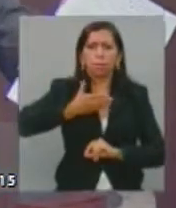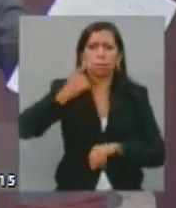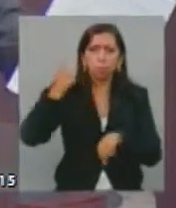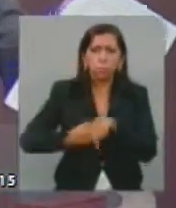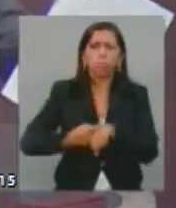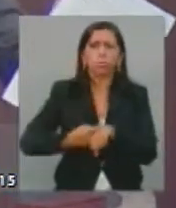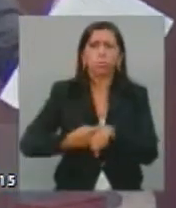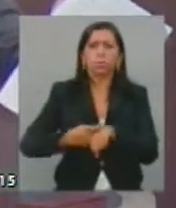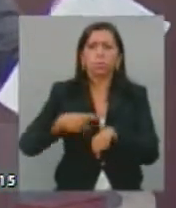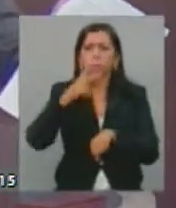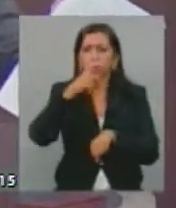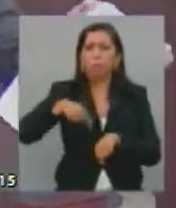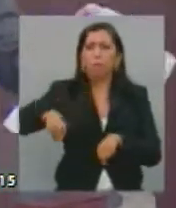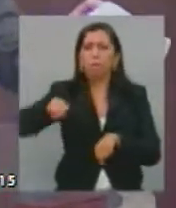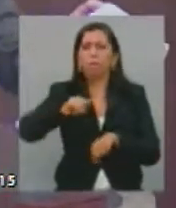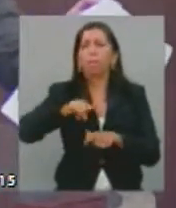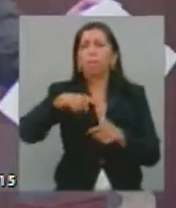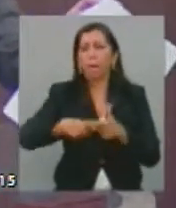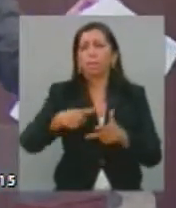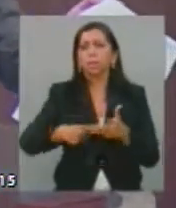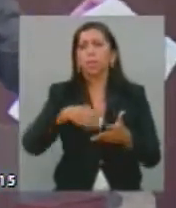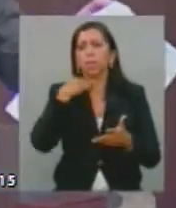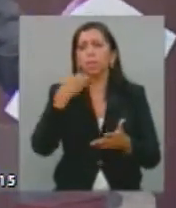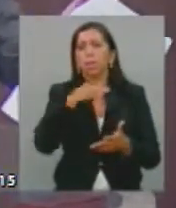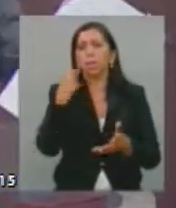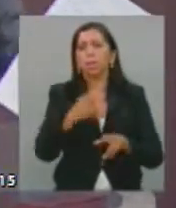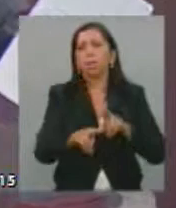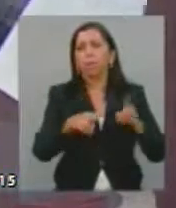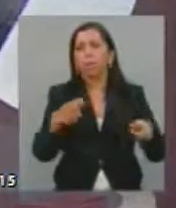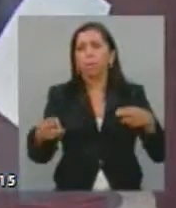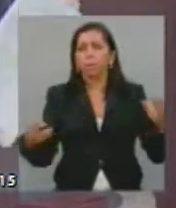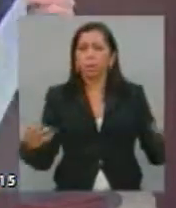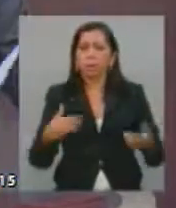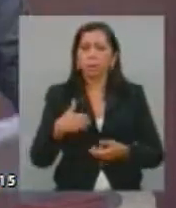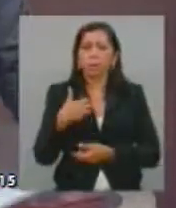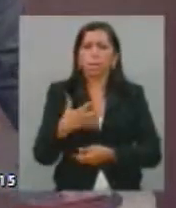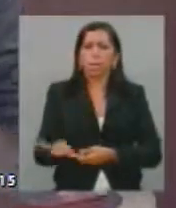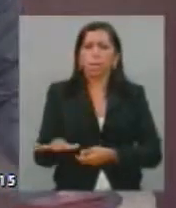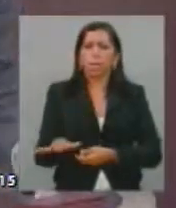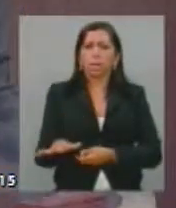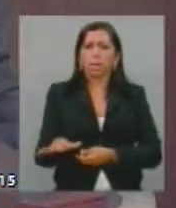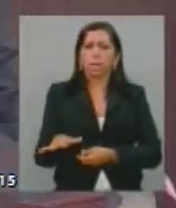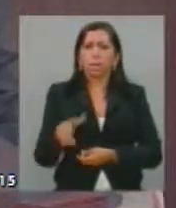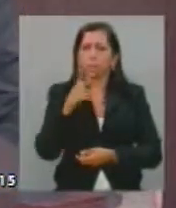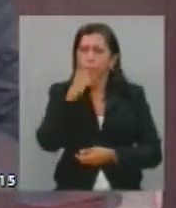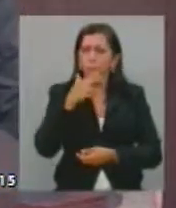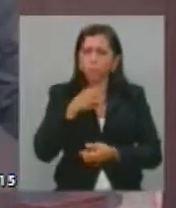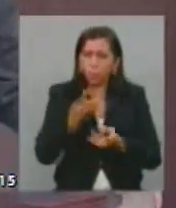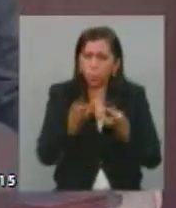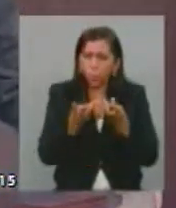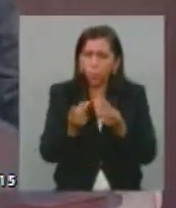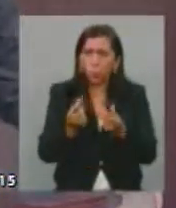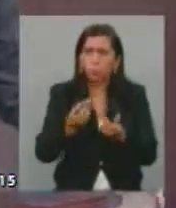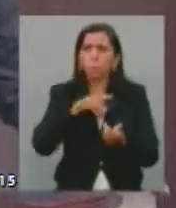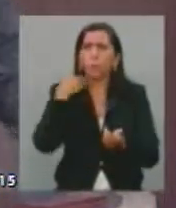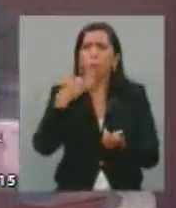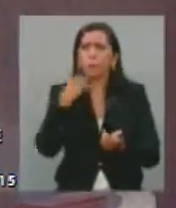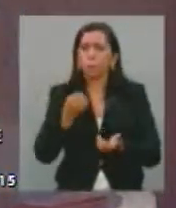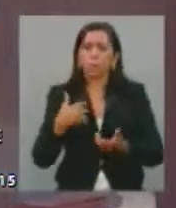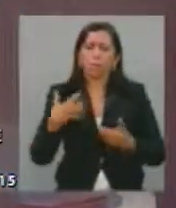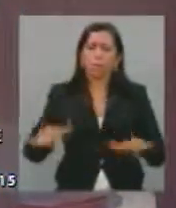nós vamos ficar contabilizando mais cadáveres. E eu não quero ser aquele que contabiliza cadáveres. Deputada Silvana.